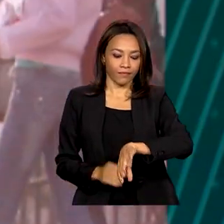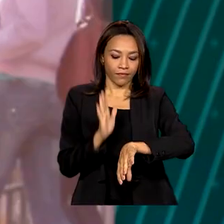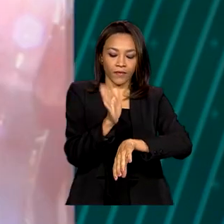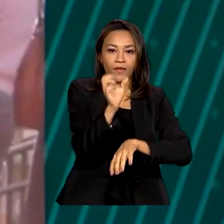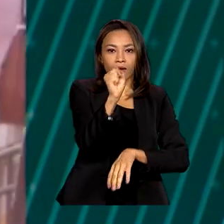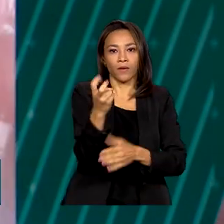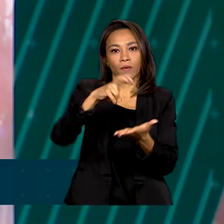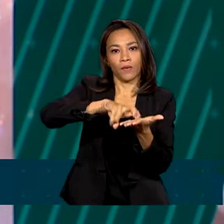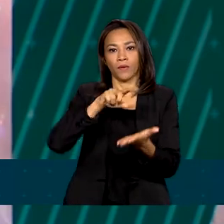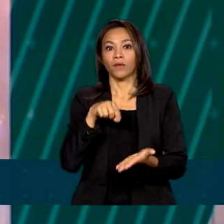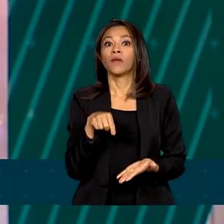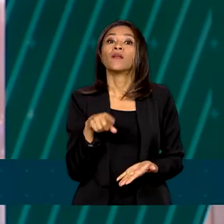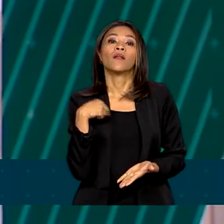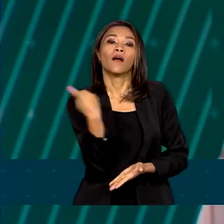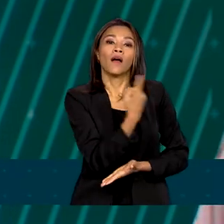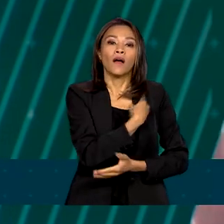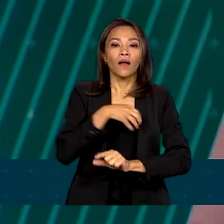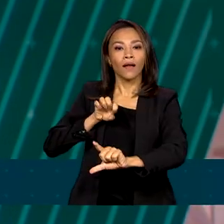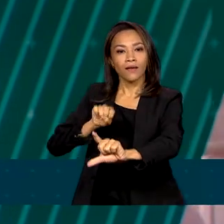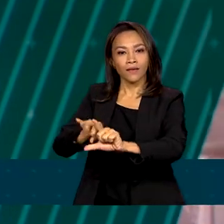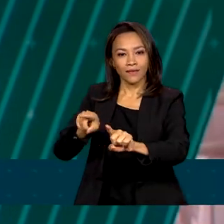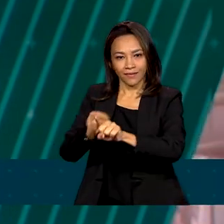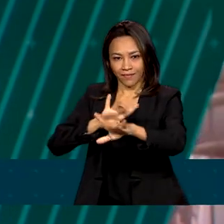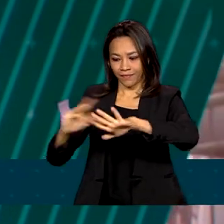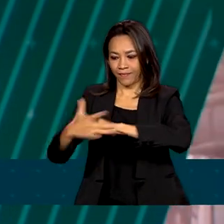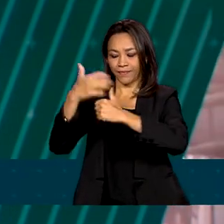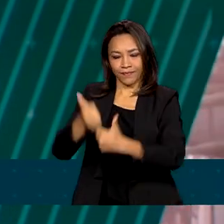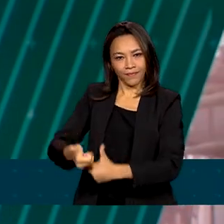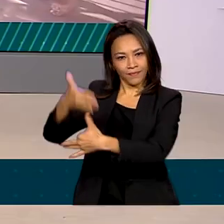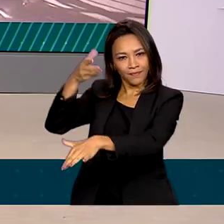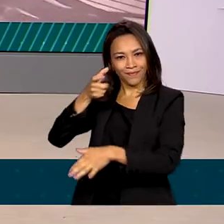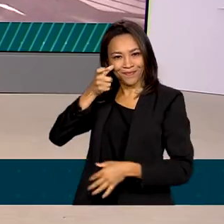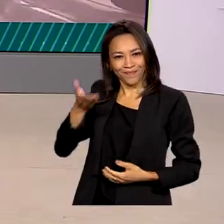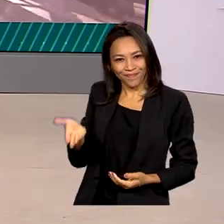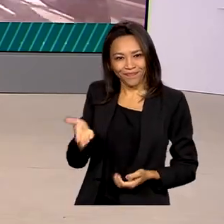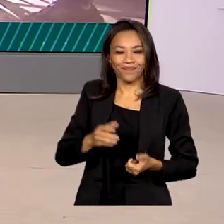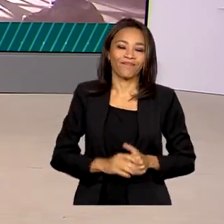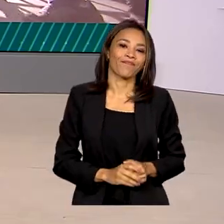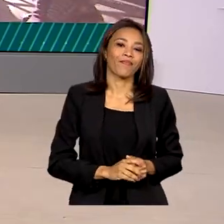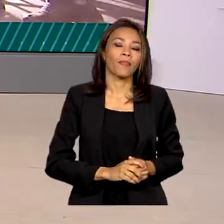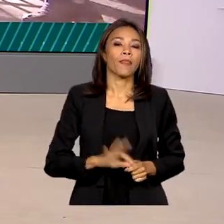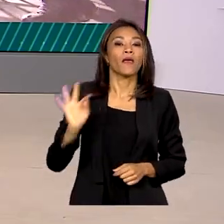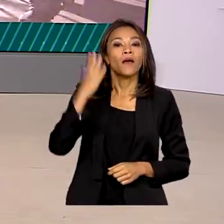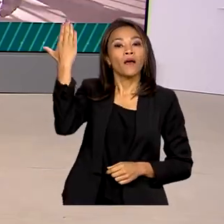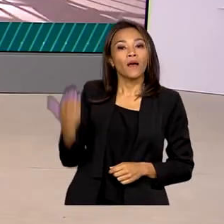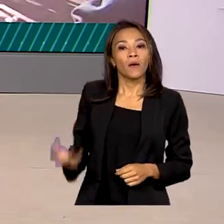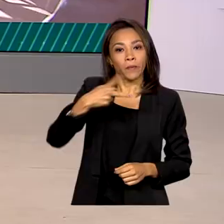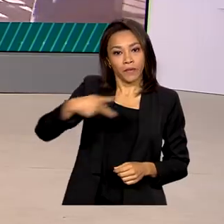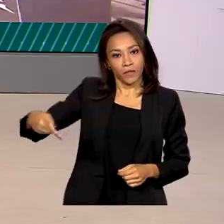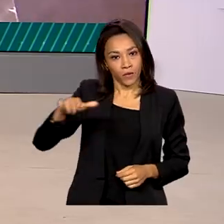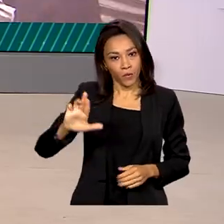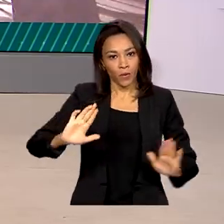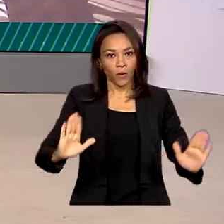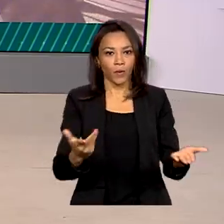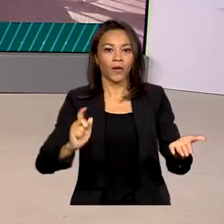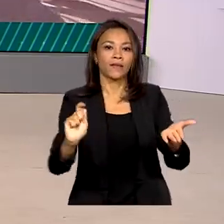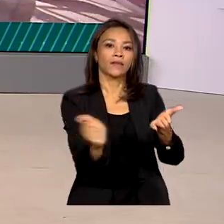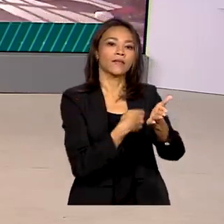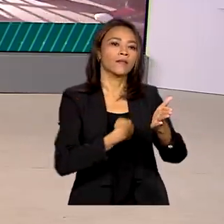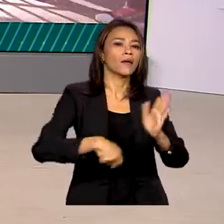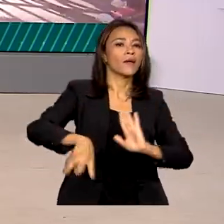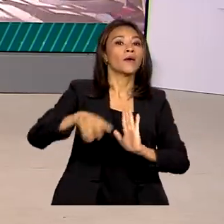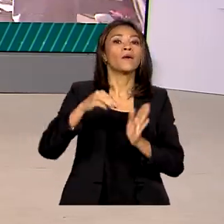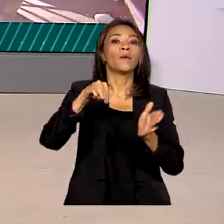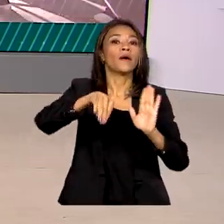Oito horas da manhã, estamos ao vivo também pelas redes sociais. O presidente Lula assina hoje a medida provisória que